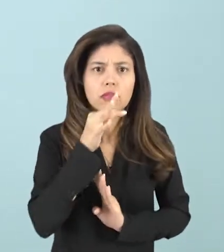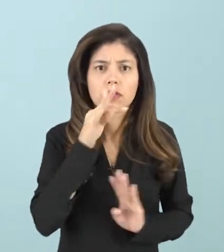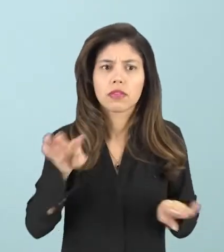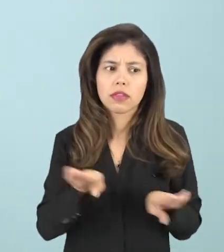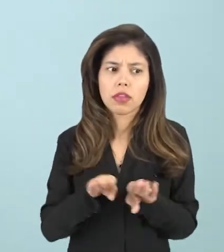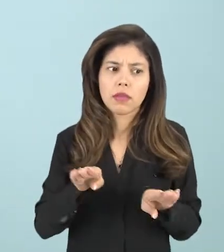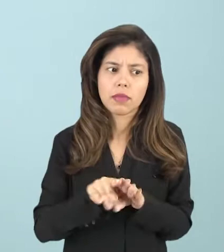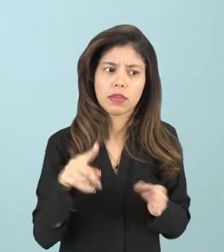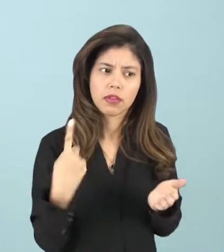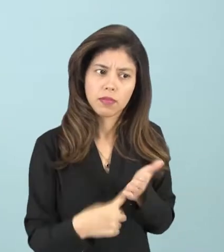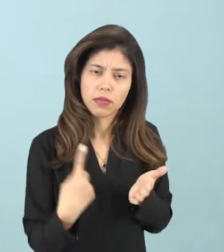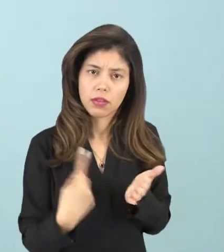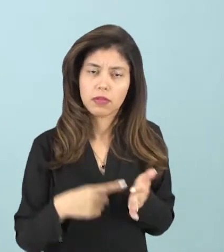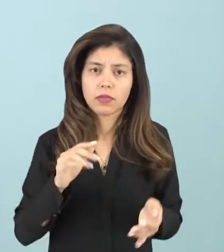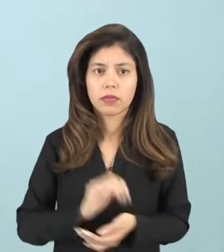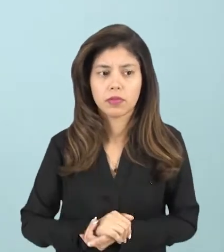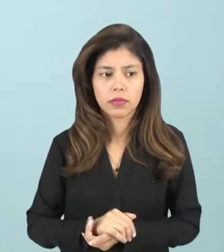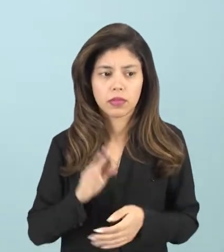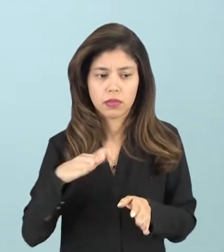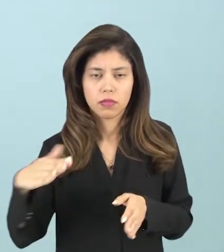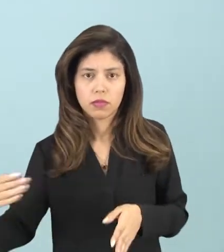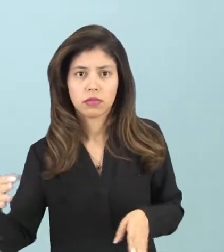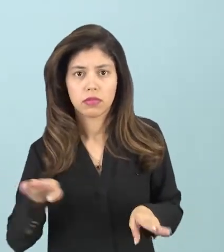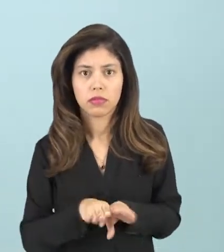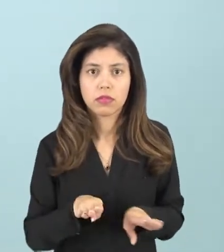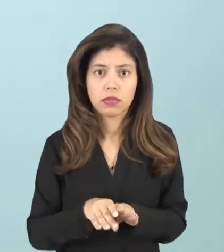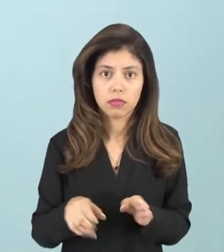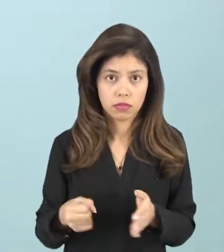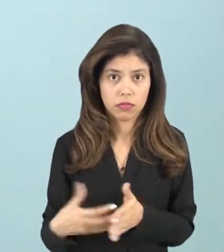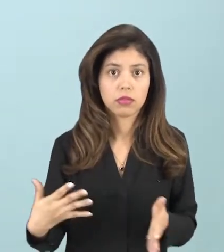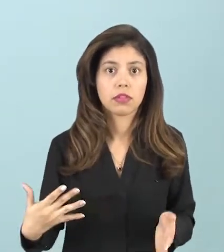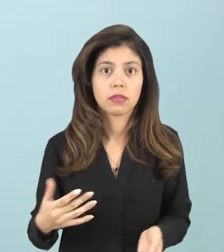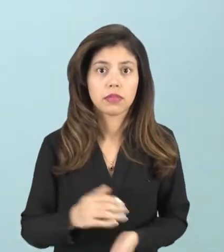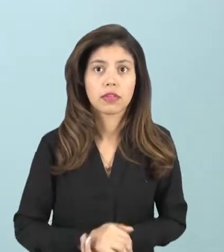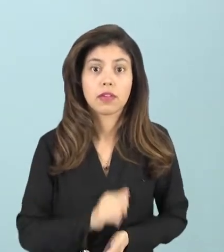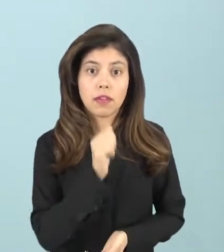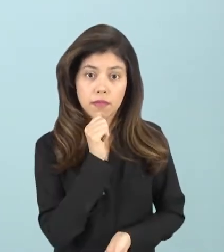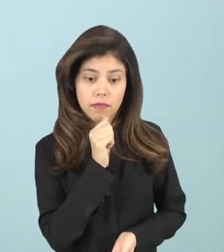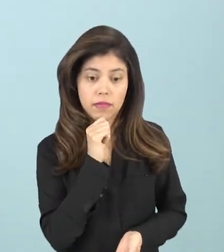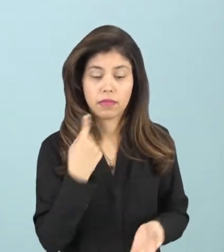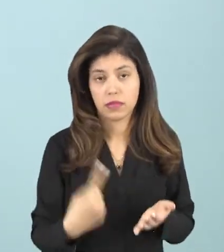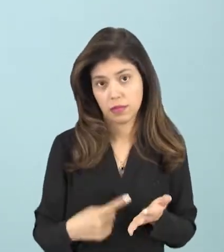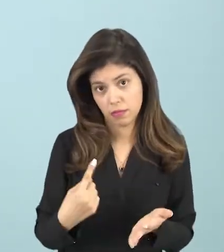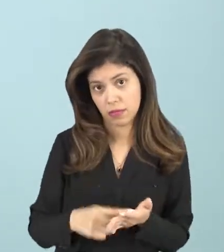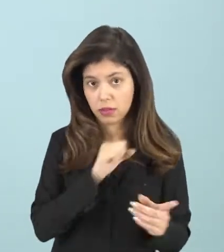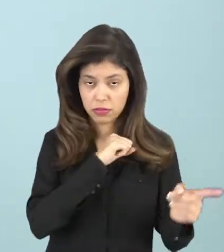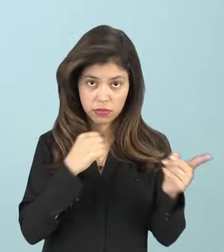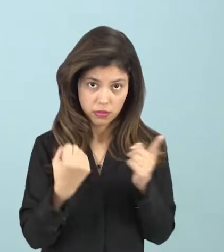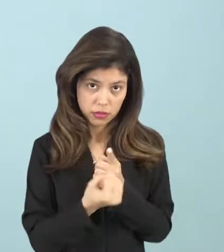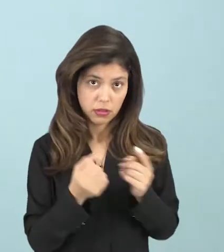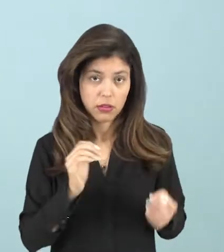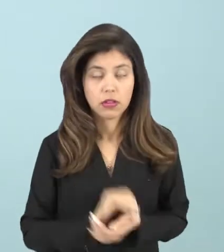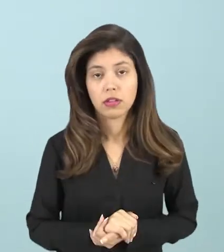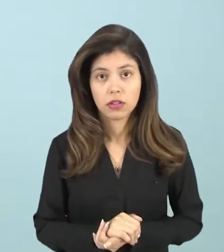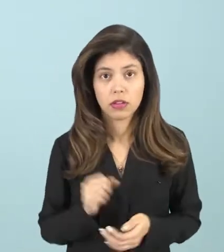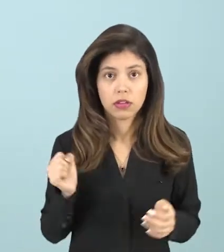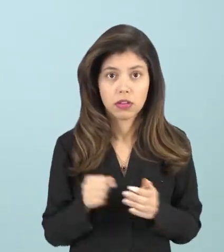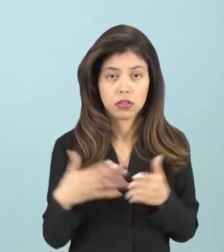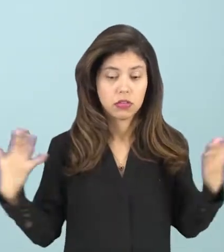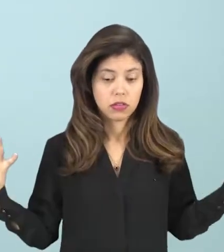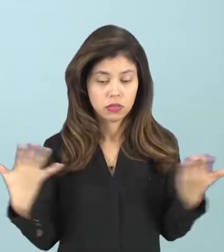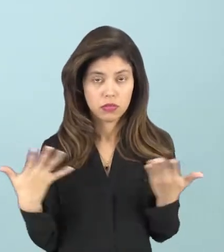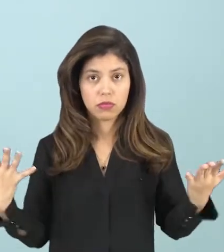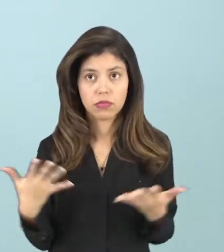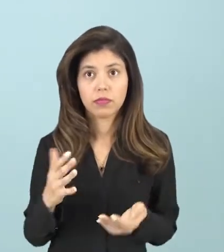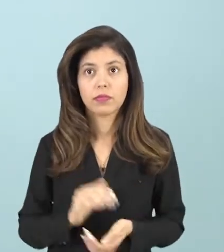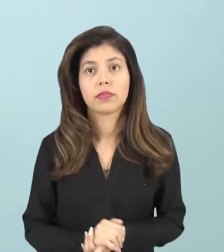que marcou a sociedade durante muito tempo e que ainda marca a sociedade em nossa atualidade,